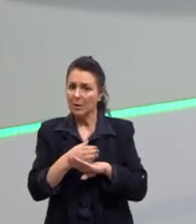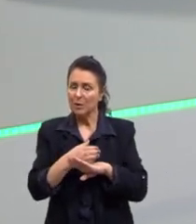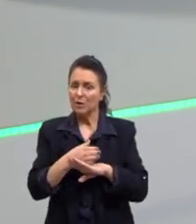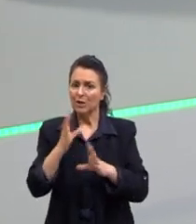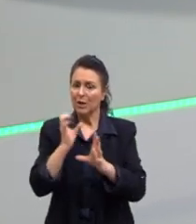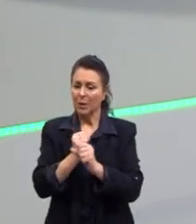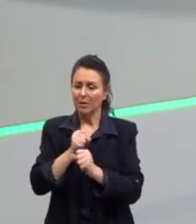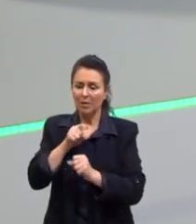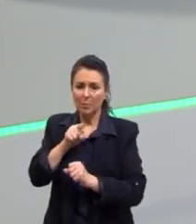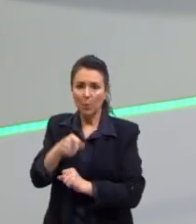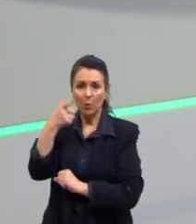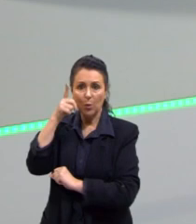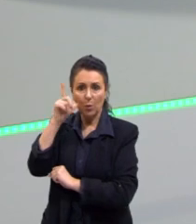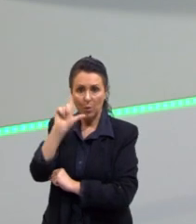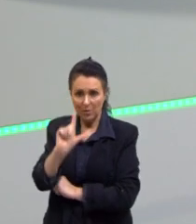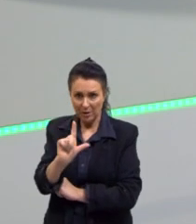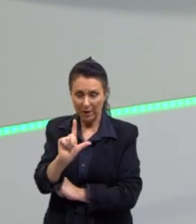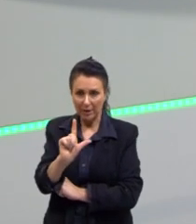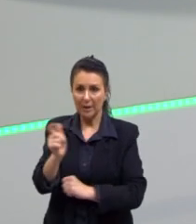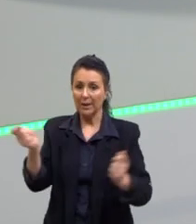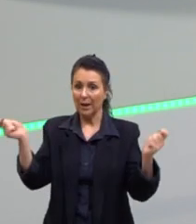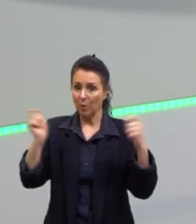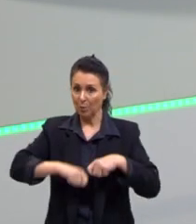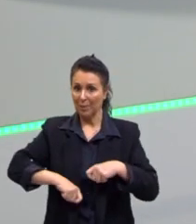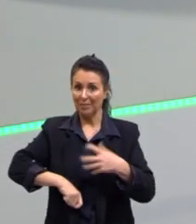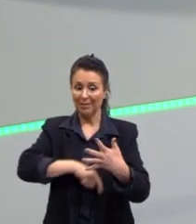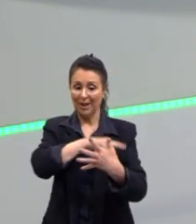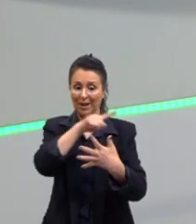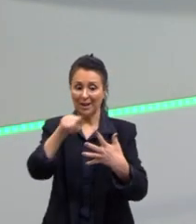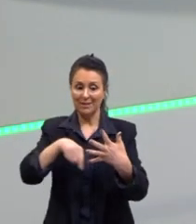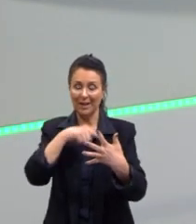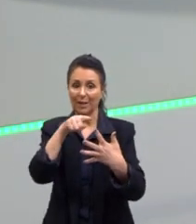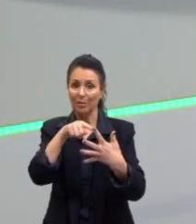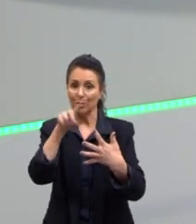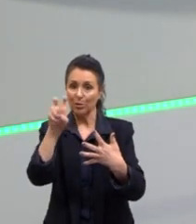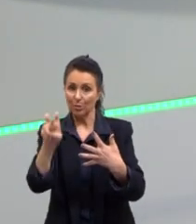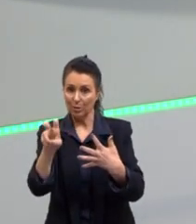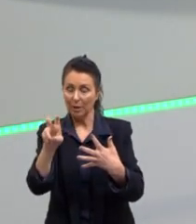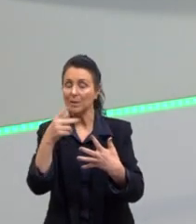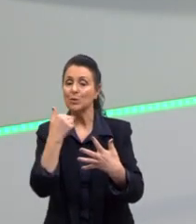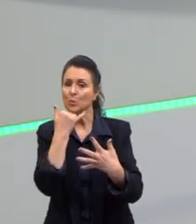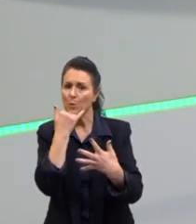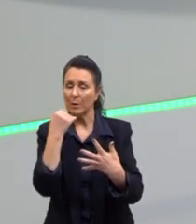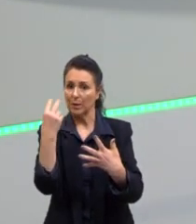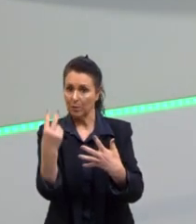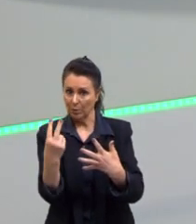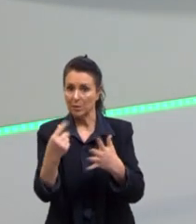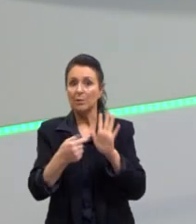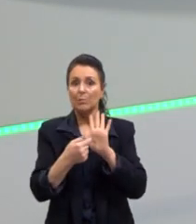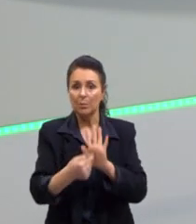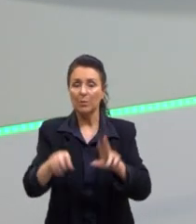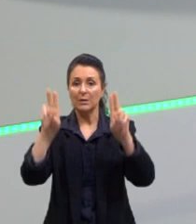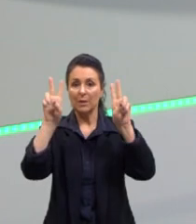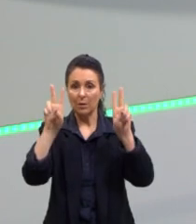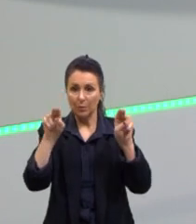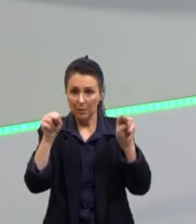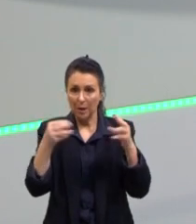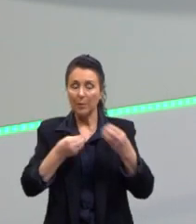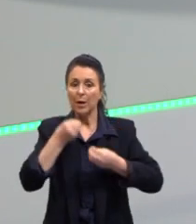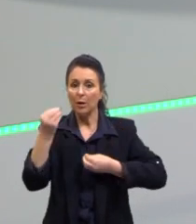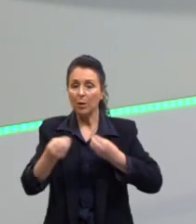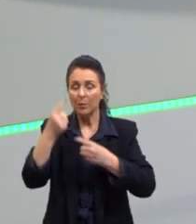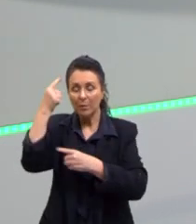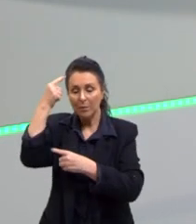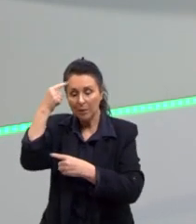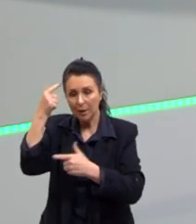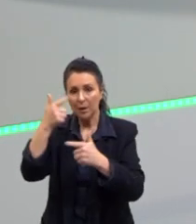consegue, nessa competência 2, mostrar a temática e como ele está refletindo